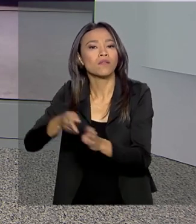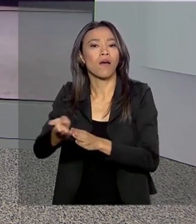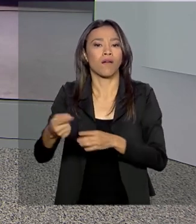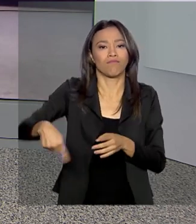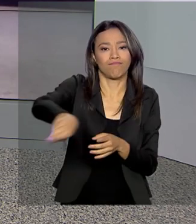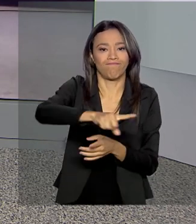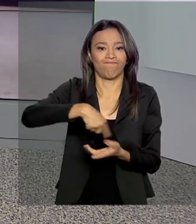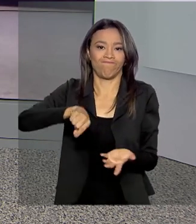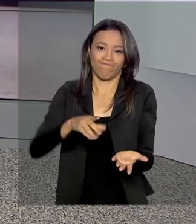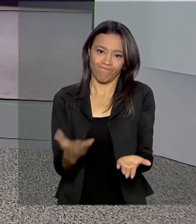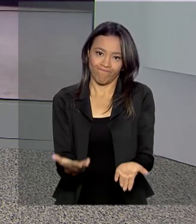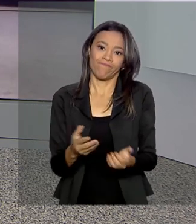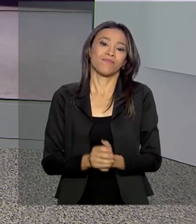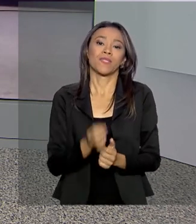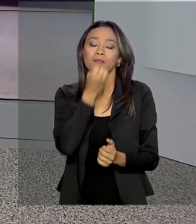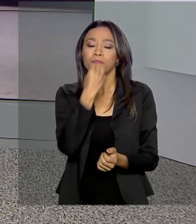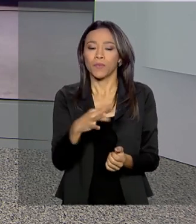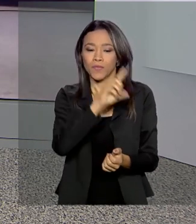Holanda. Bom dia, Luciana.